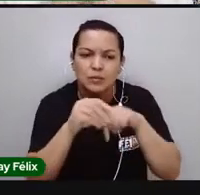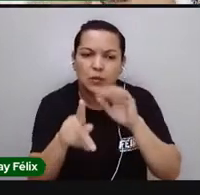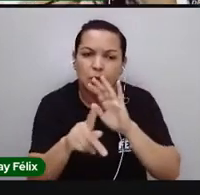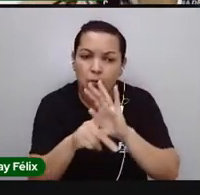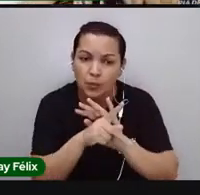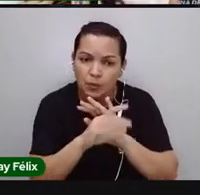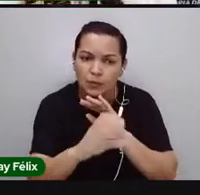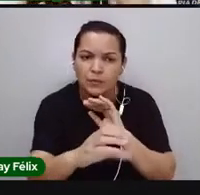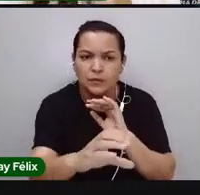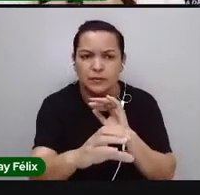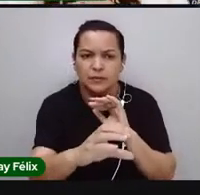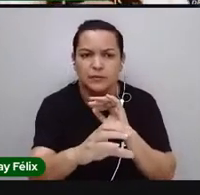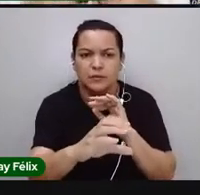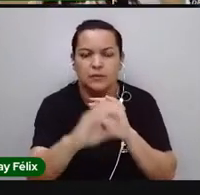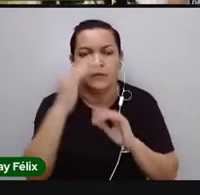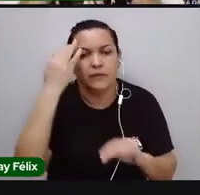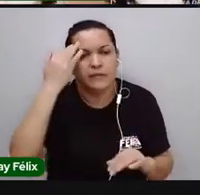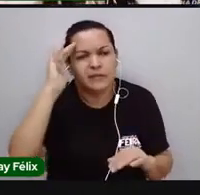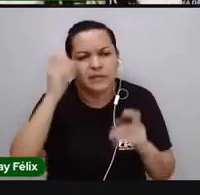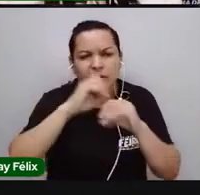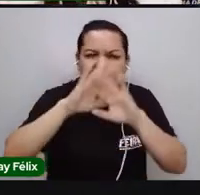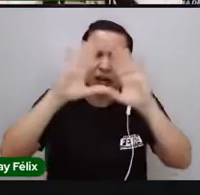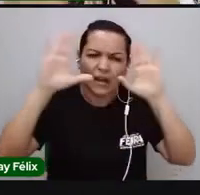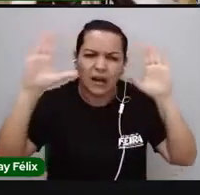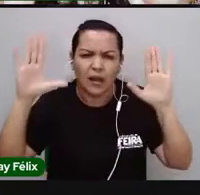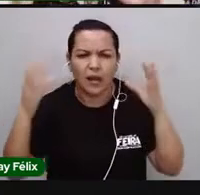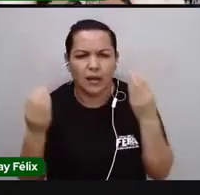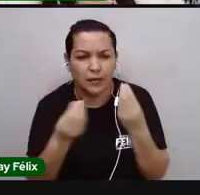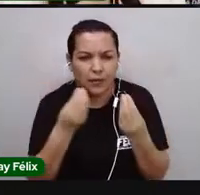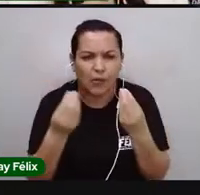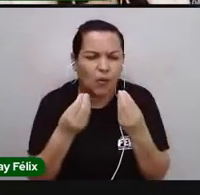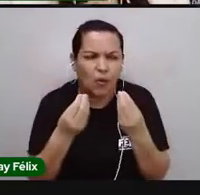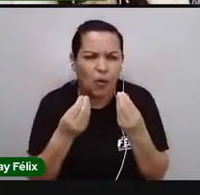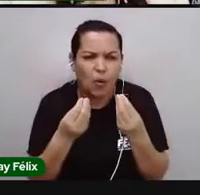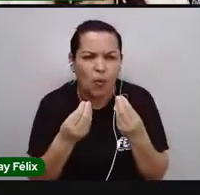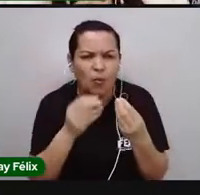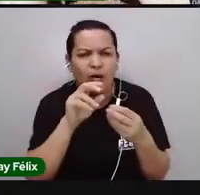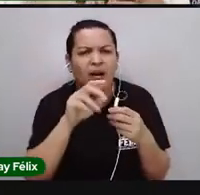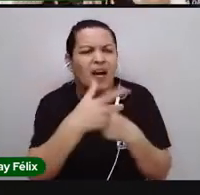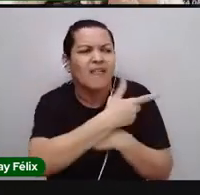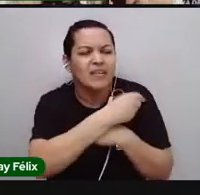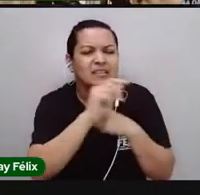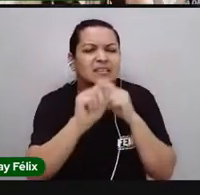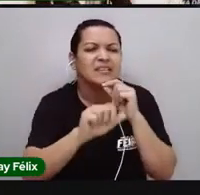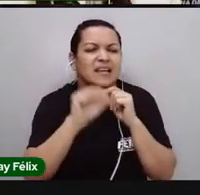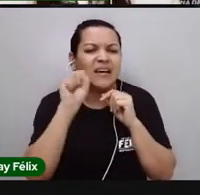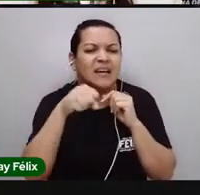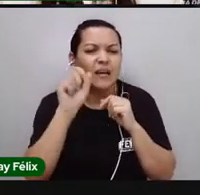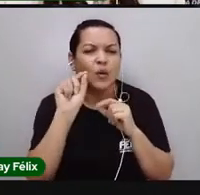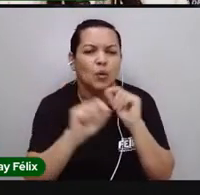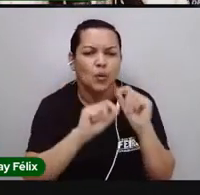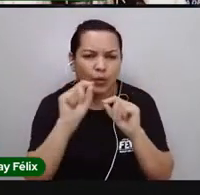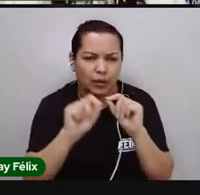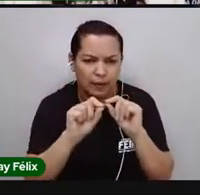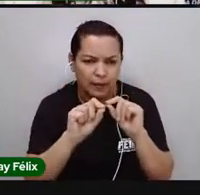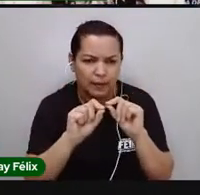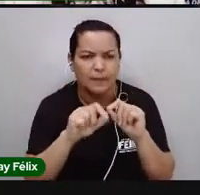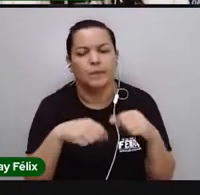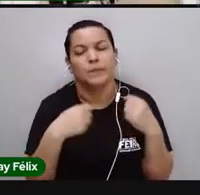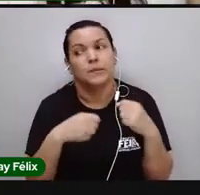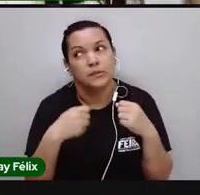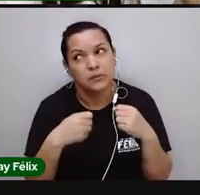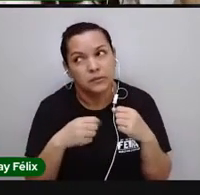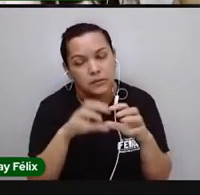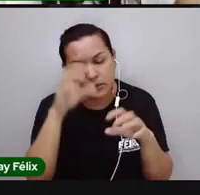eu preciso entender sobre a vacina, como é que a vacina funciona? O que a vacina é? E aí, por isso, a gente precisa das aulas de ciências.